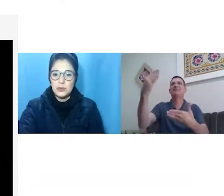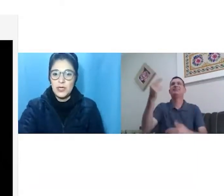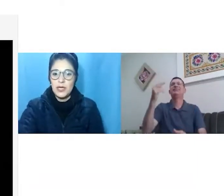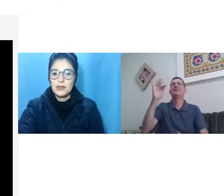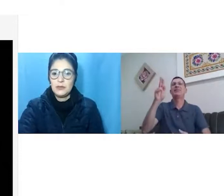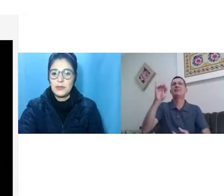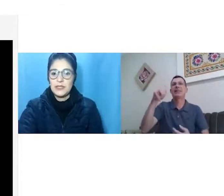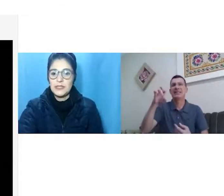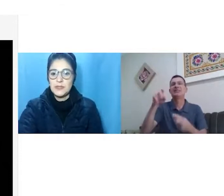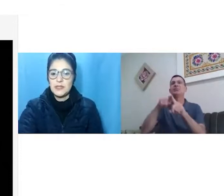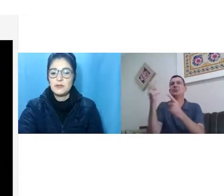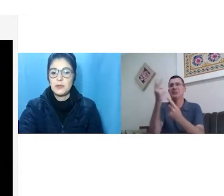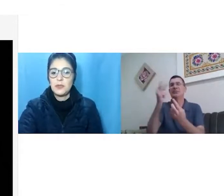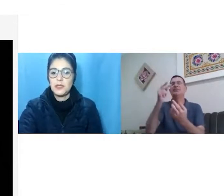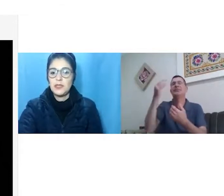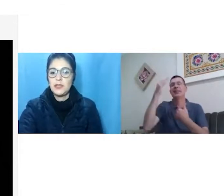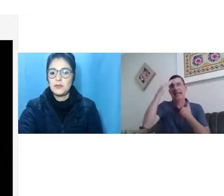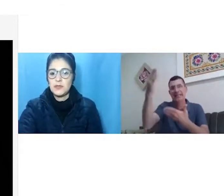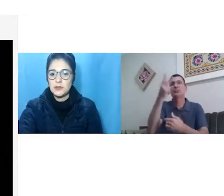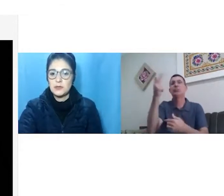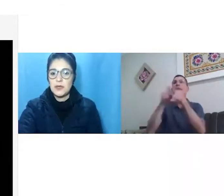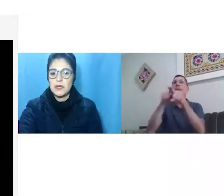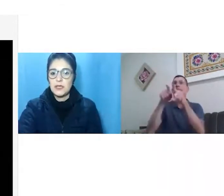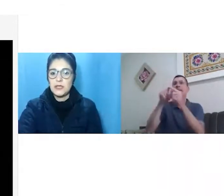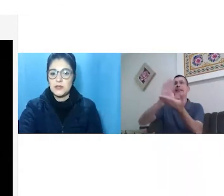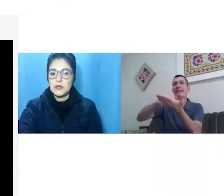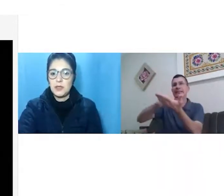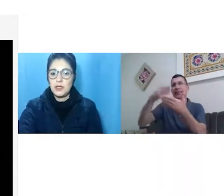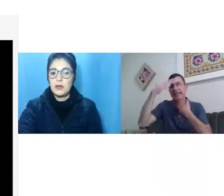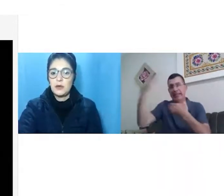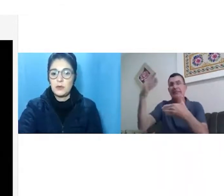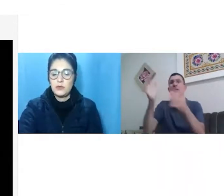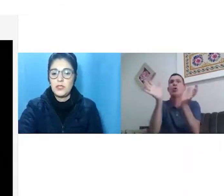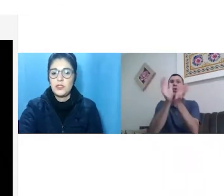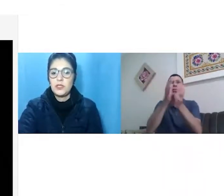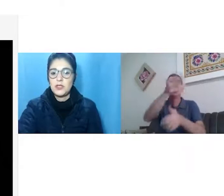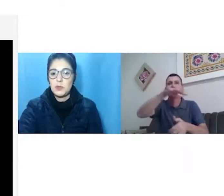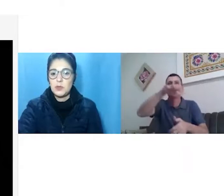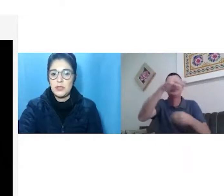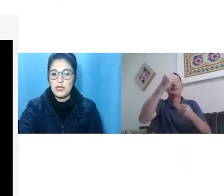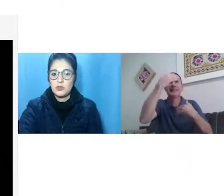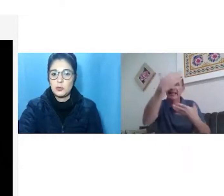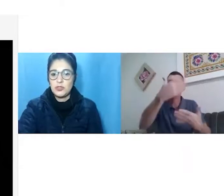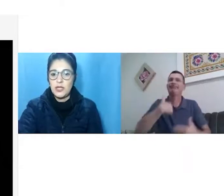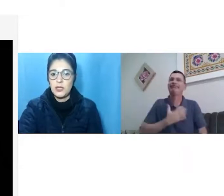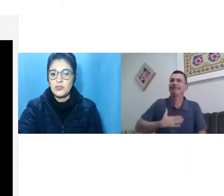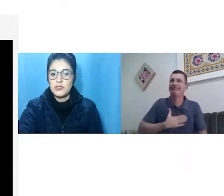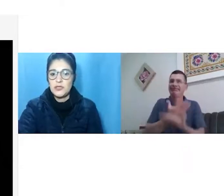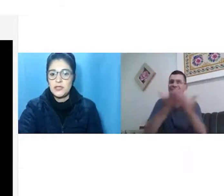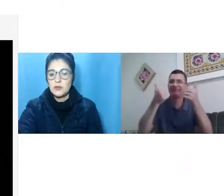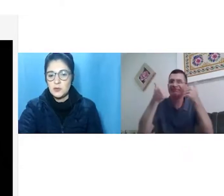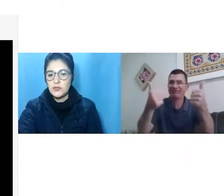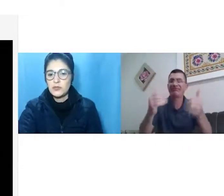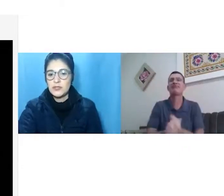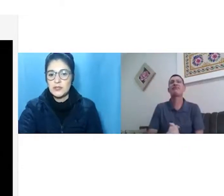Muito obrigado pela recepção, Fabiane, a vocês duas, eu agradeço também o convite e a disponibilidade do grupo de intérpretes